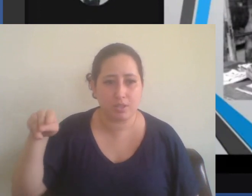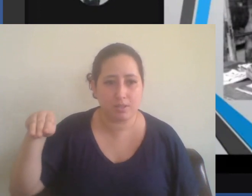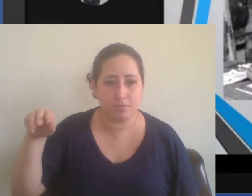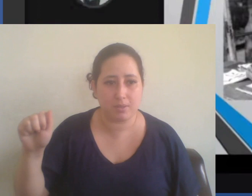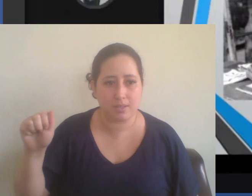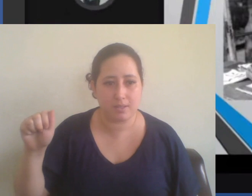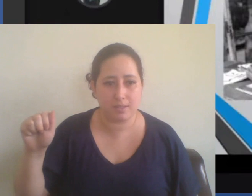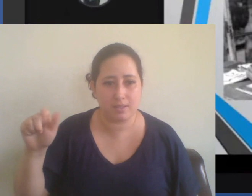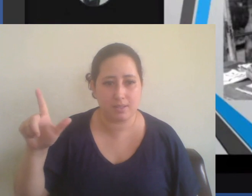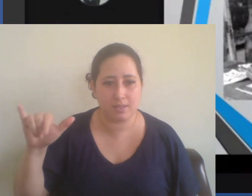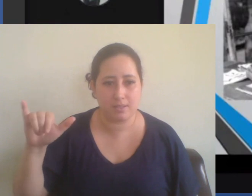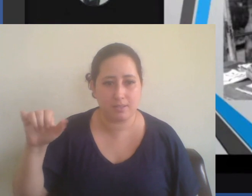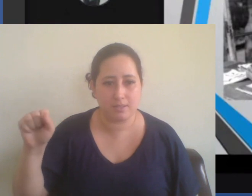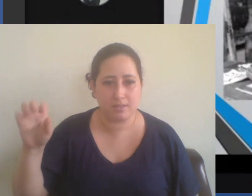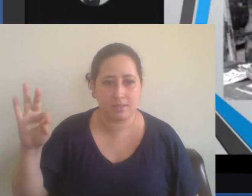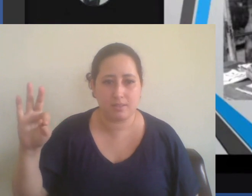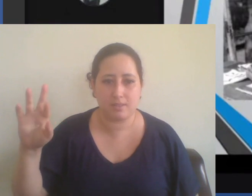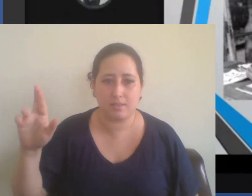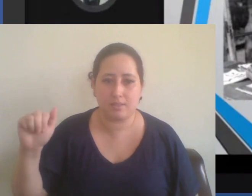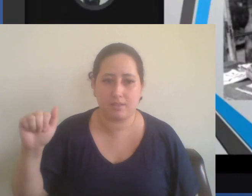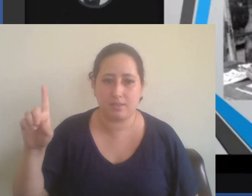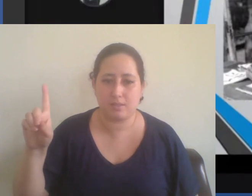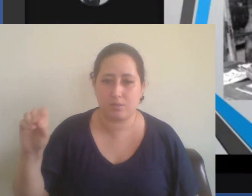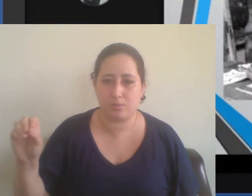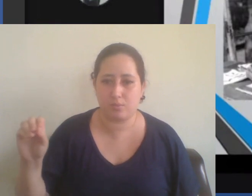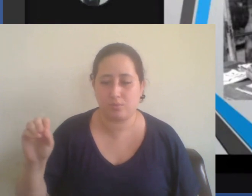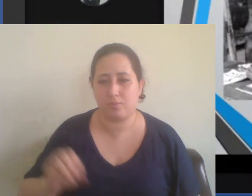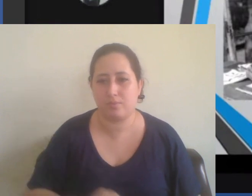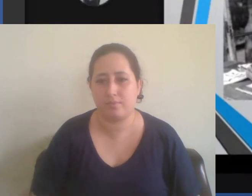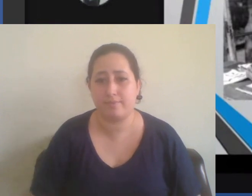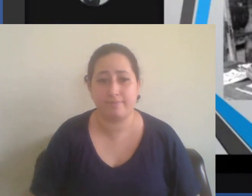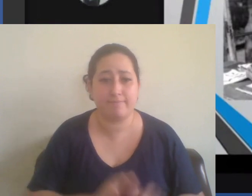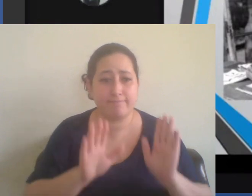então crianças